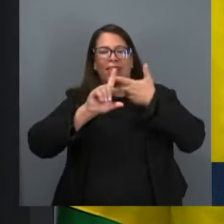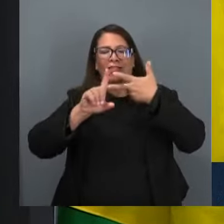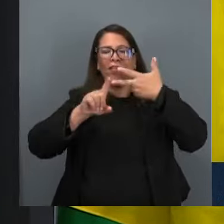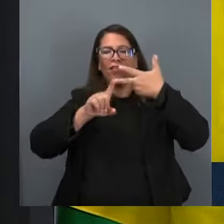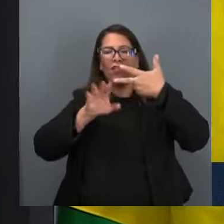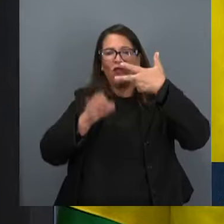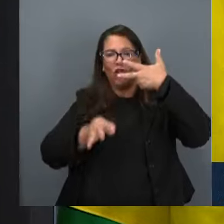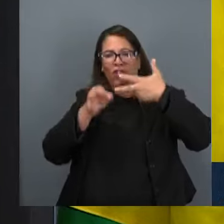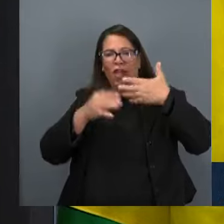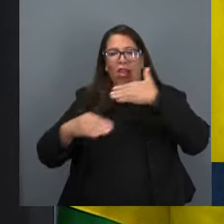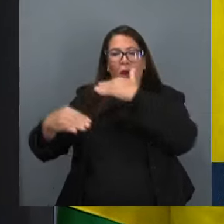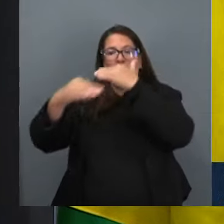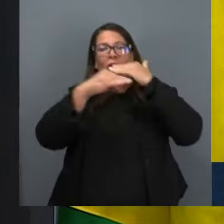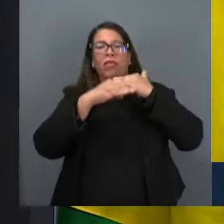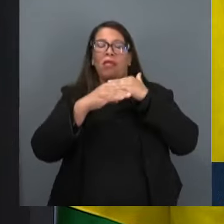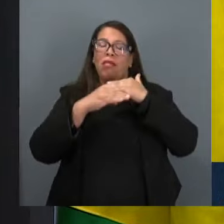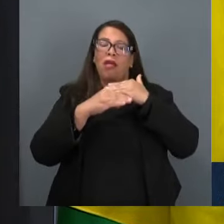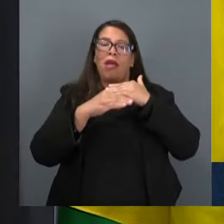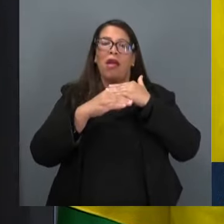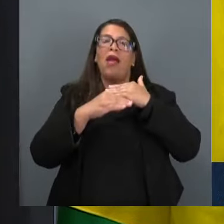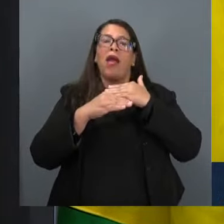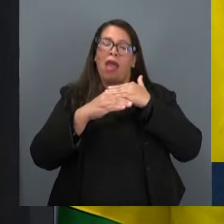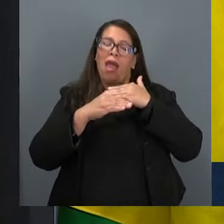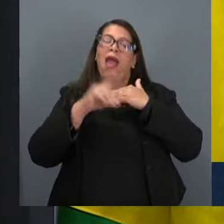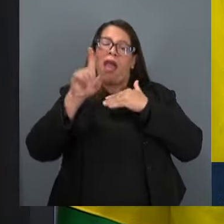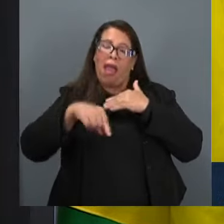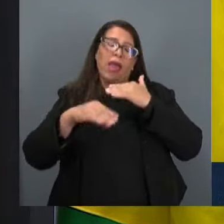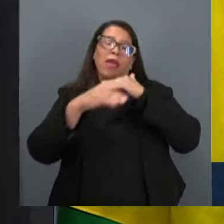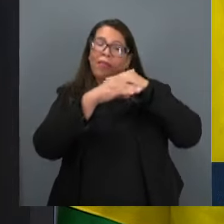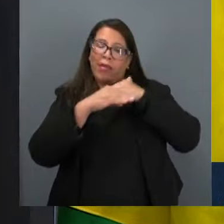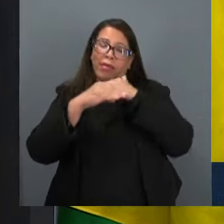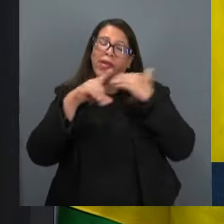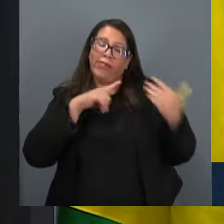equilíbrio entre os poderes da República.